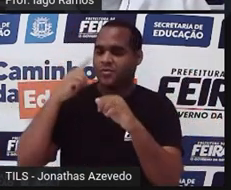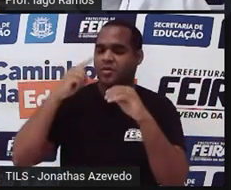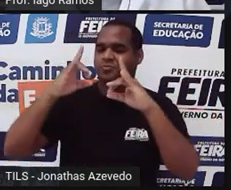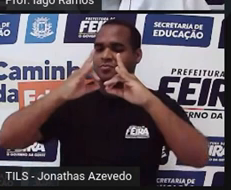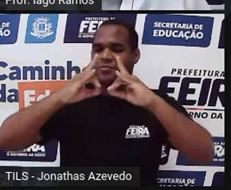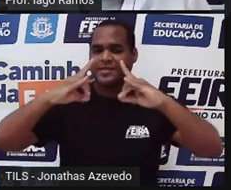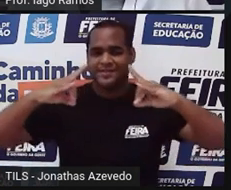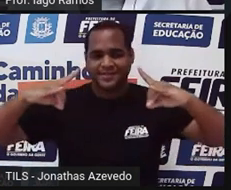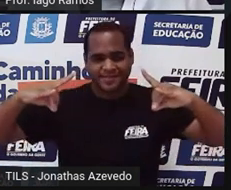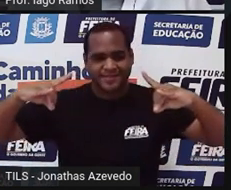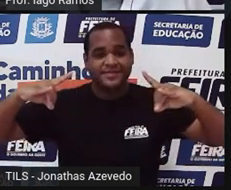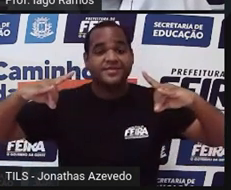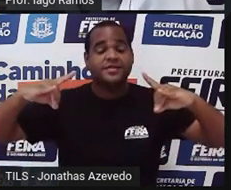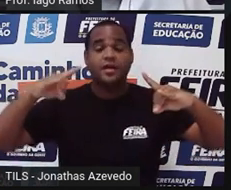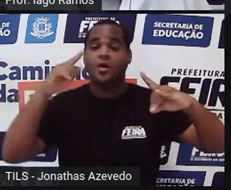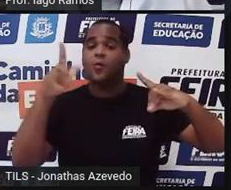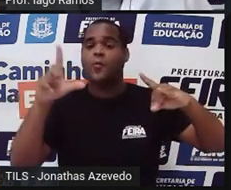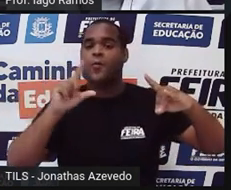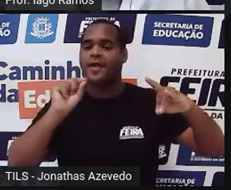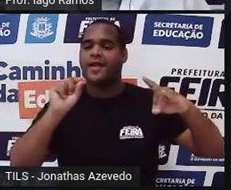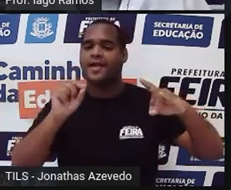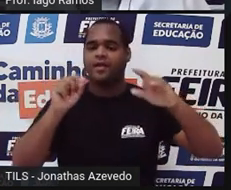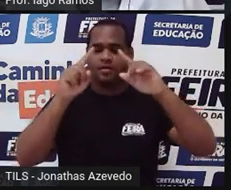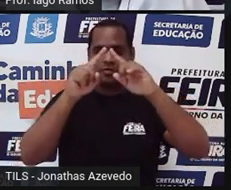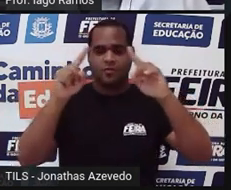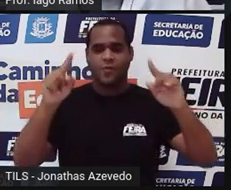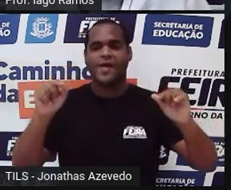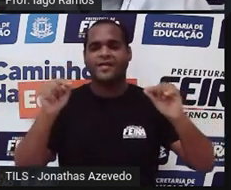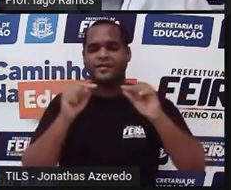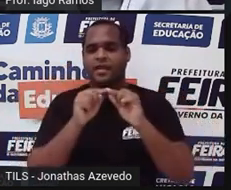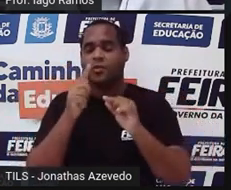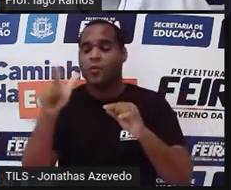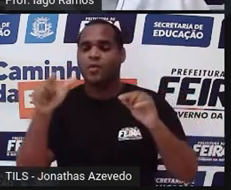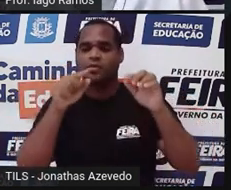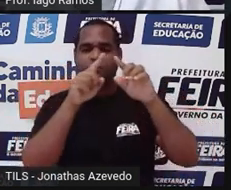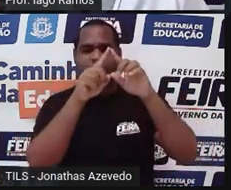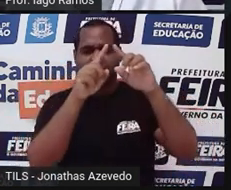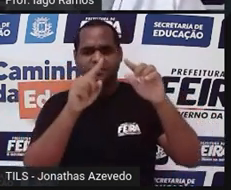Qual dessas formas, quadrado ou triângulo, você acha que é mais resistente?